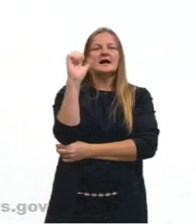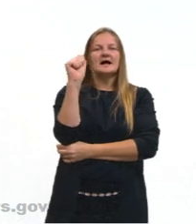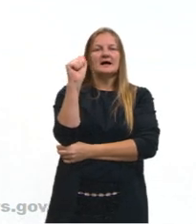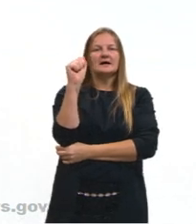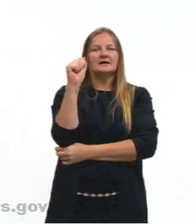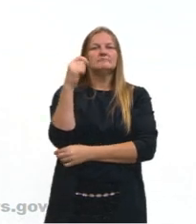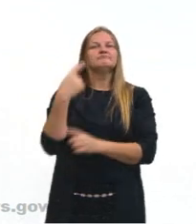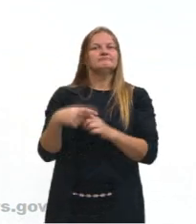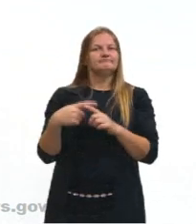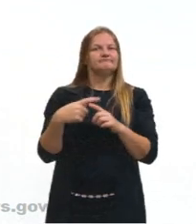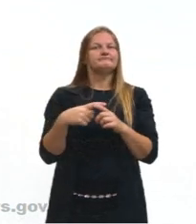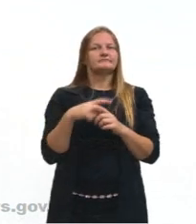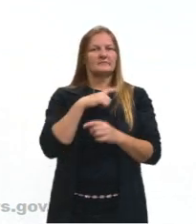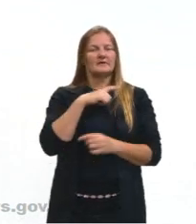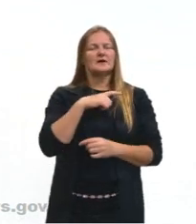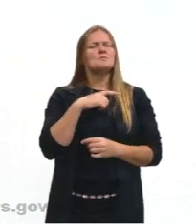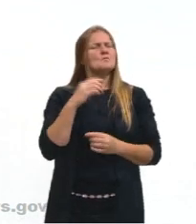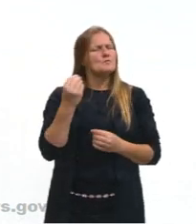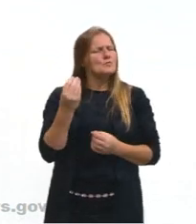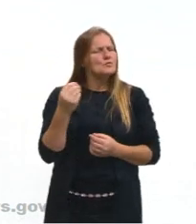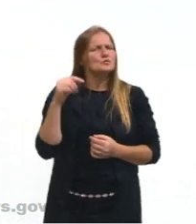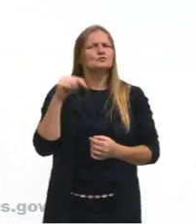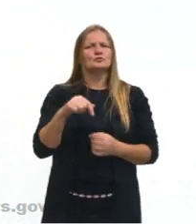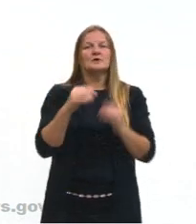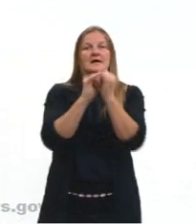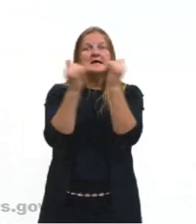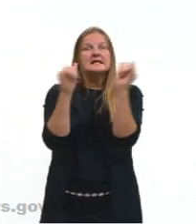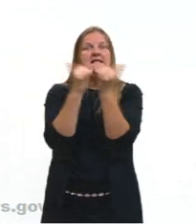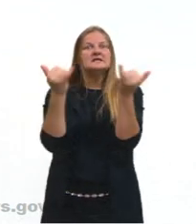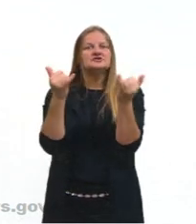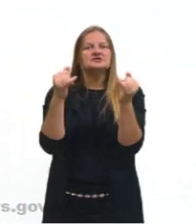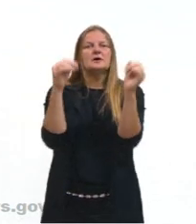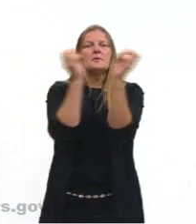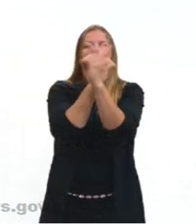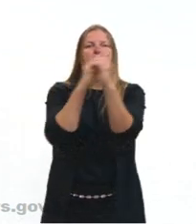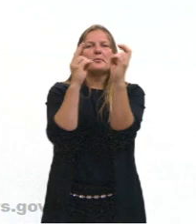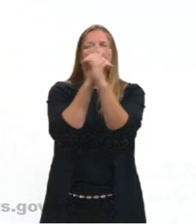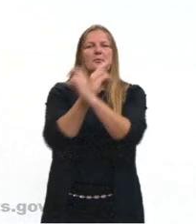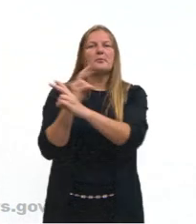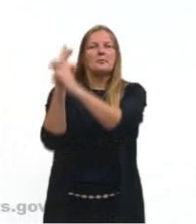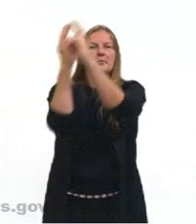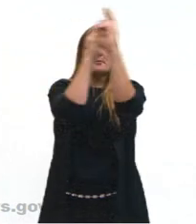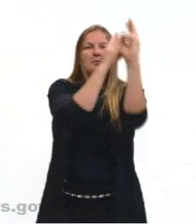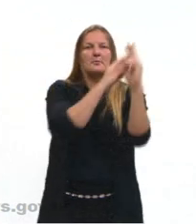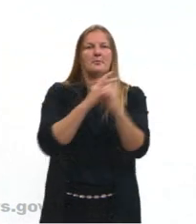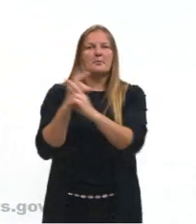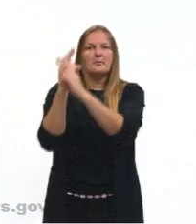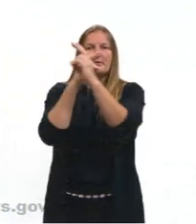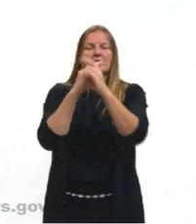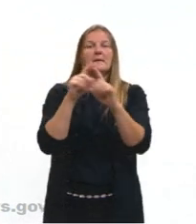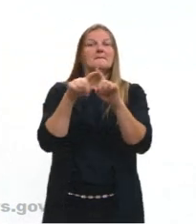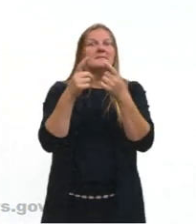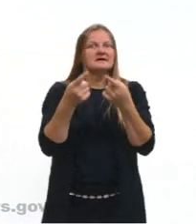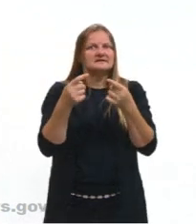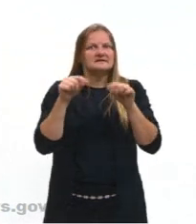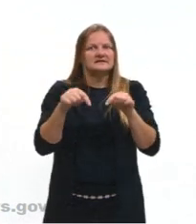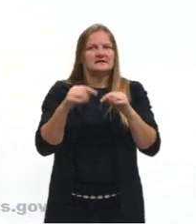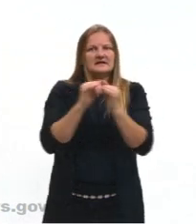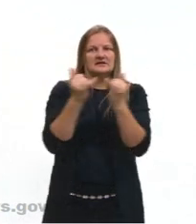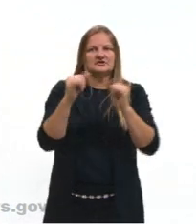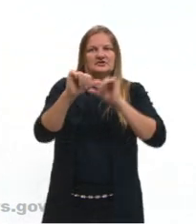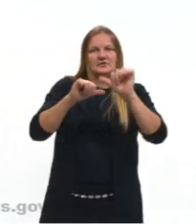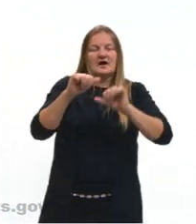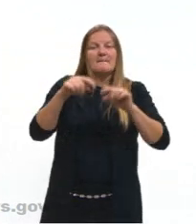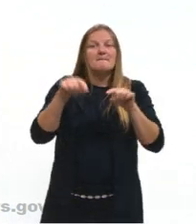Está muito em voga para nós, então, a energia eólica. Então, a gente transformar essa energia do vento em energia elétrica.